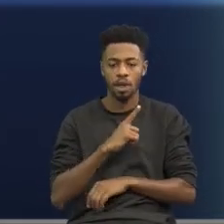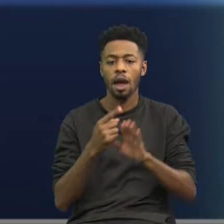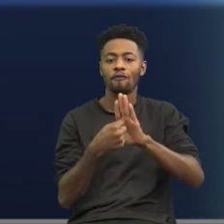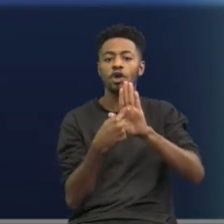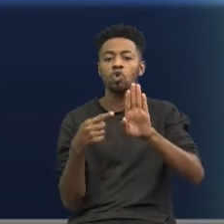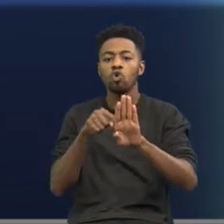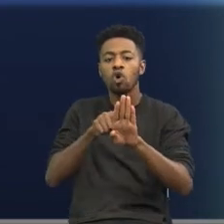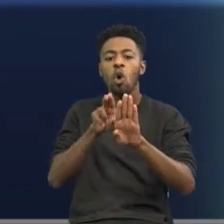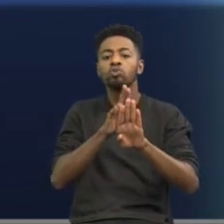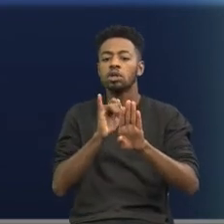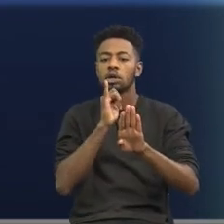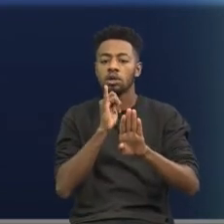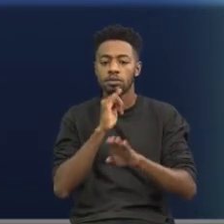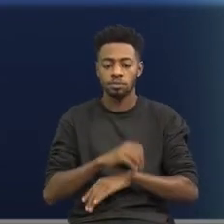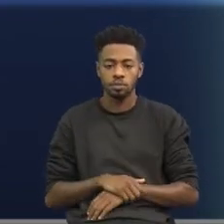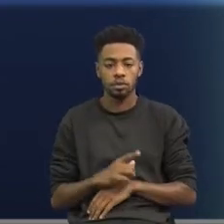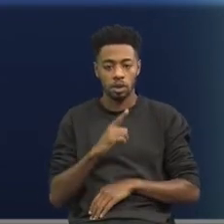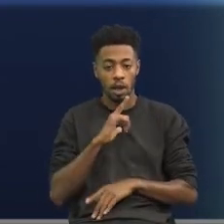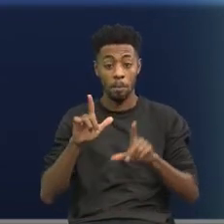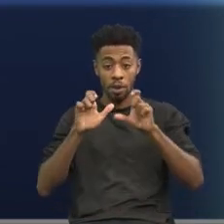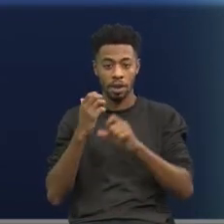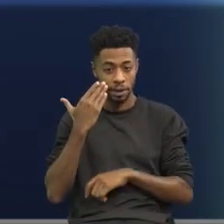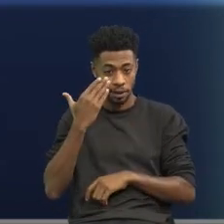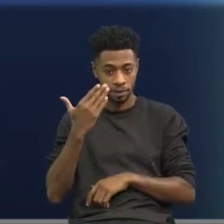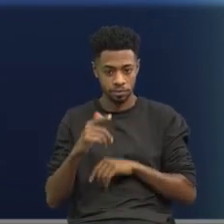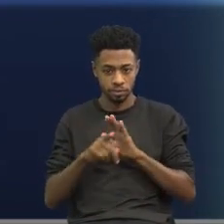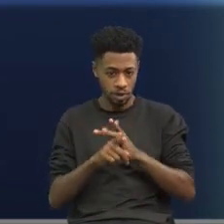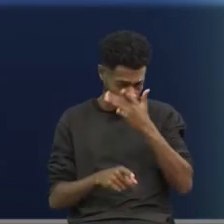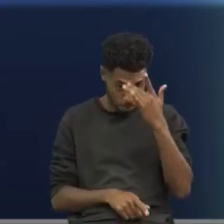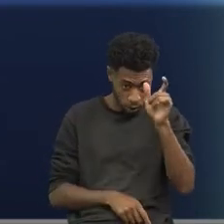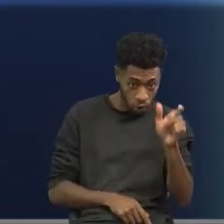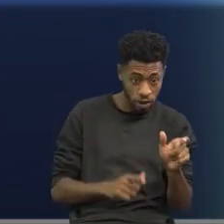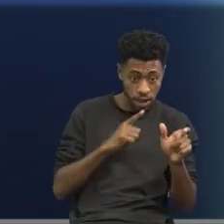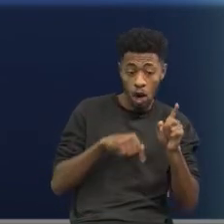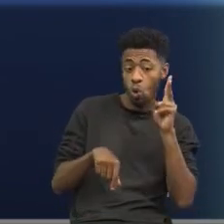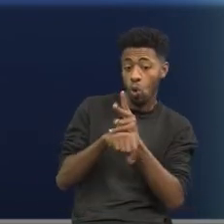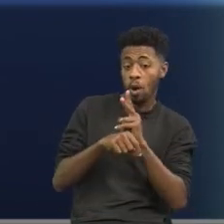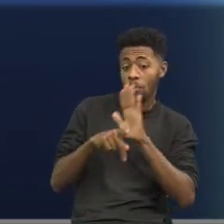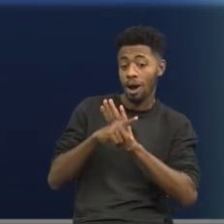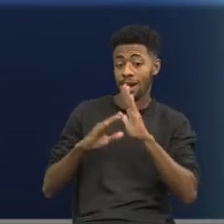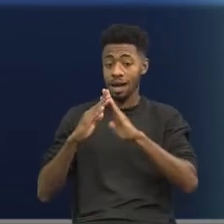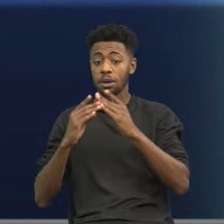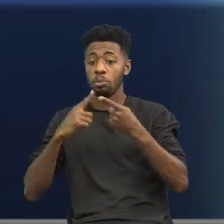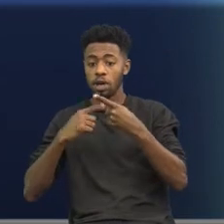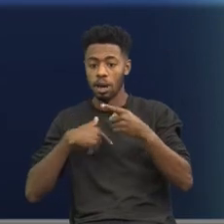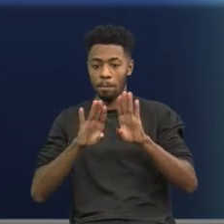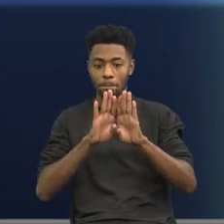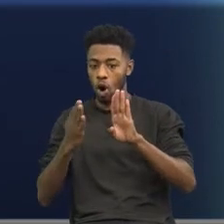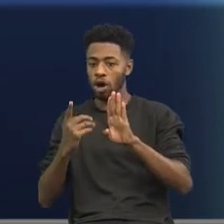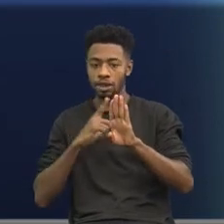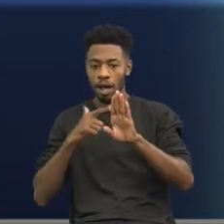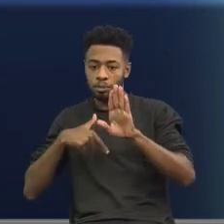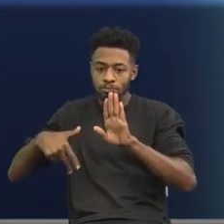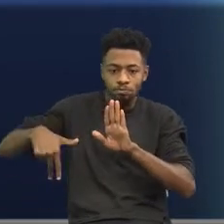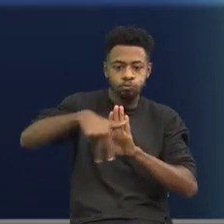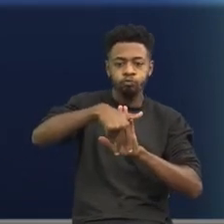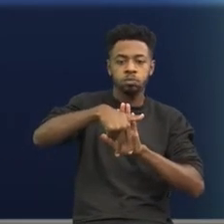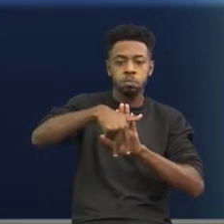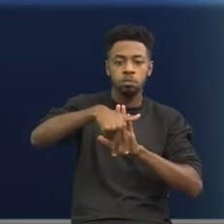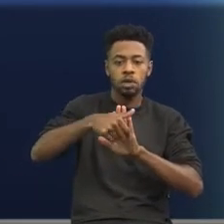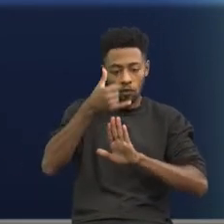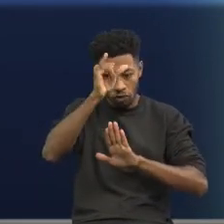que a figura está protegendo a casa por meio de uma espada e está na porta central, na porta principal, aliás, da casa,